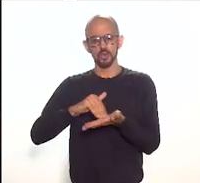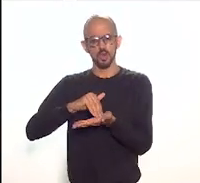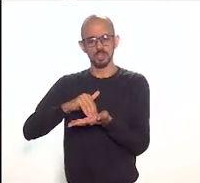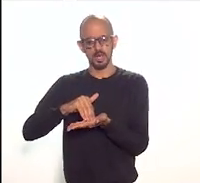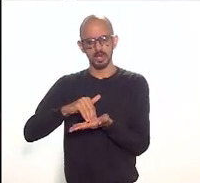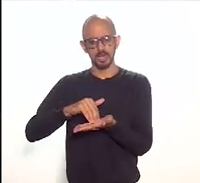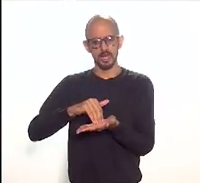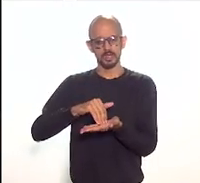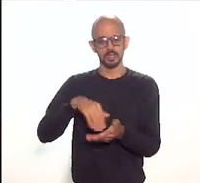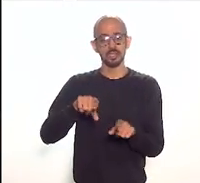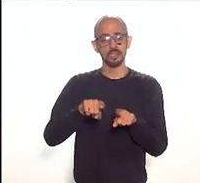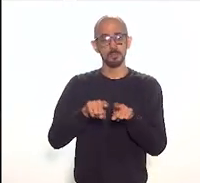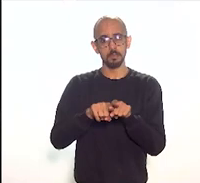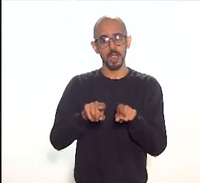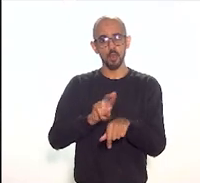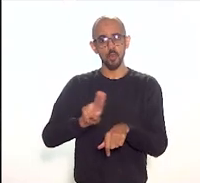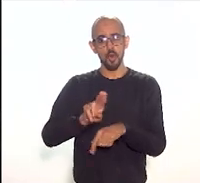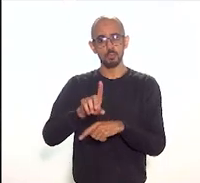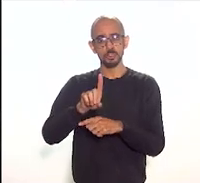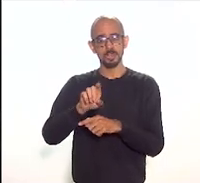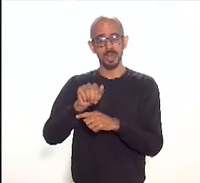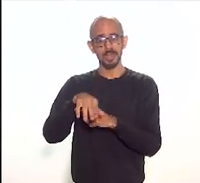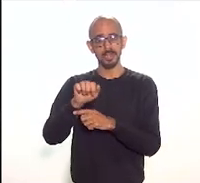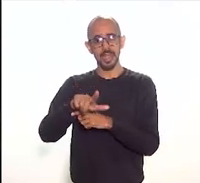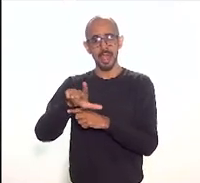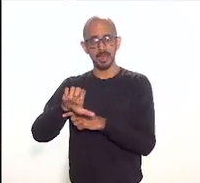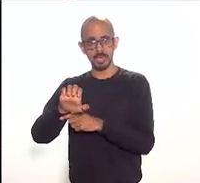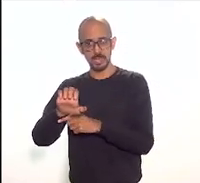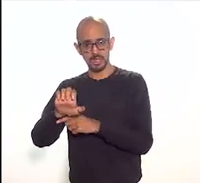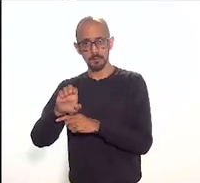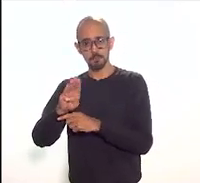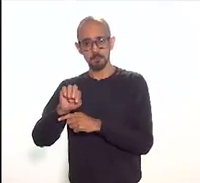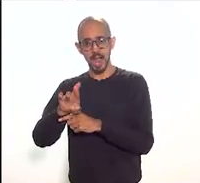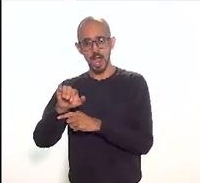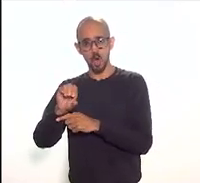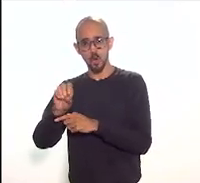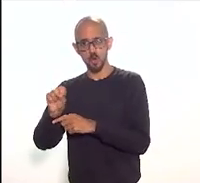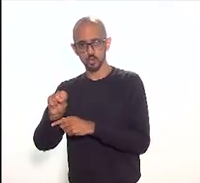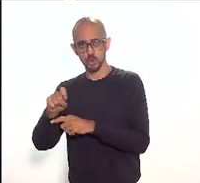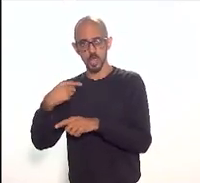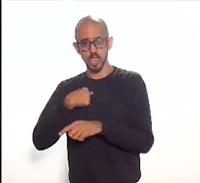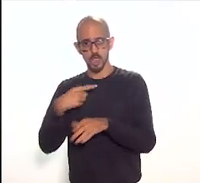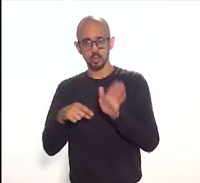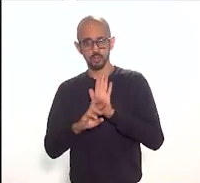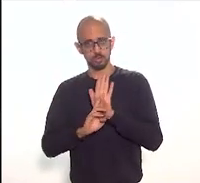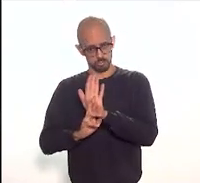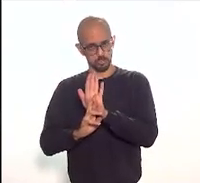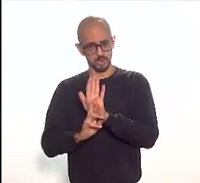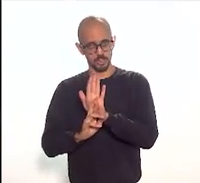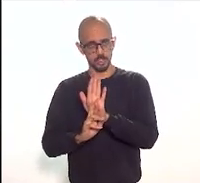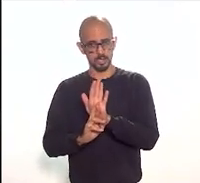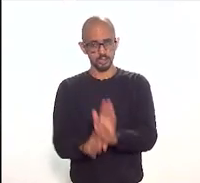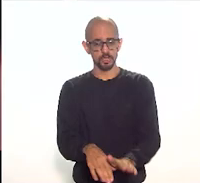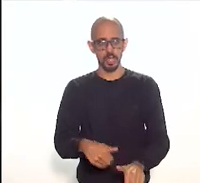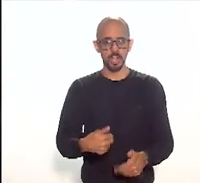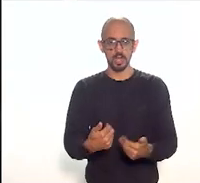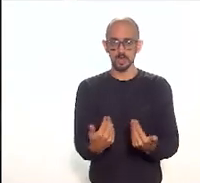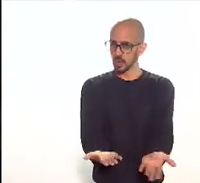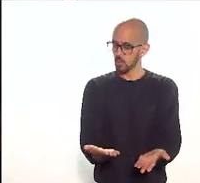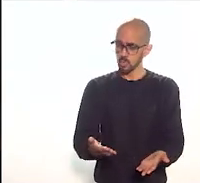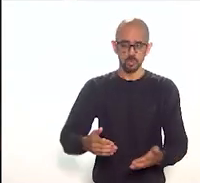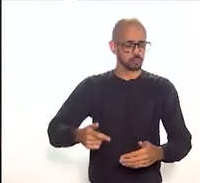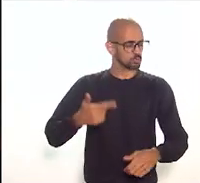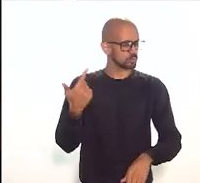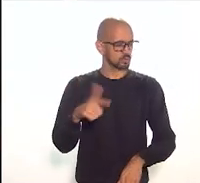acompanhando a reunião estaremos abertos a toda e qualquer participação que seja necessária não importa o